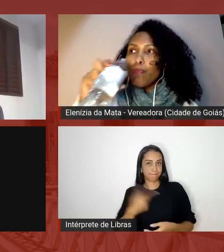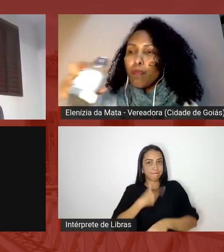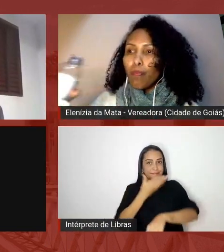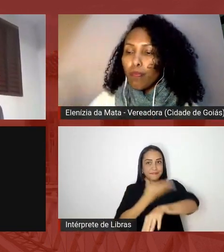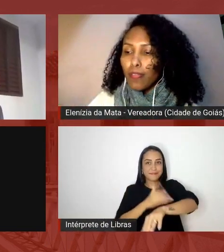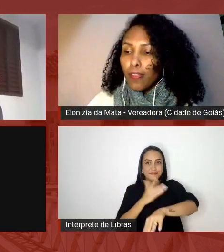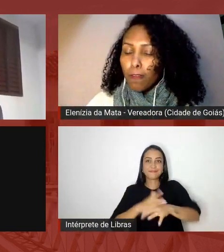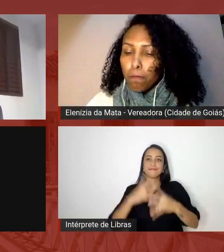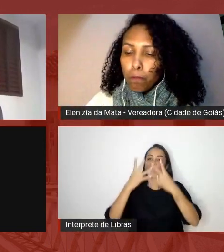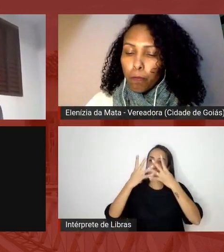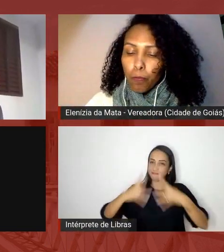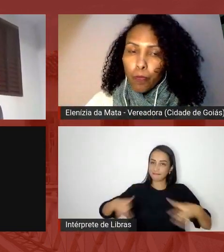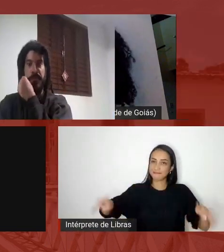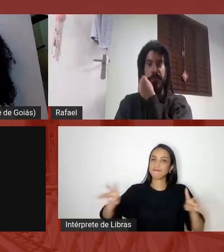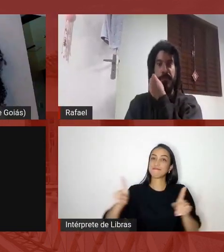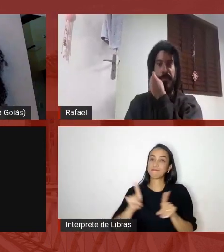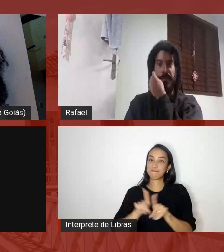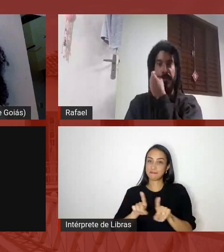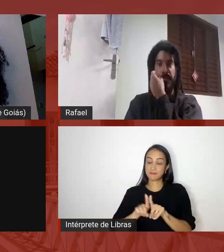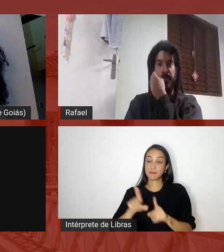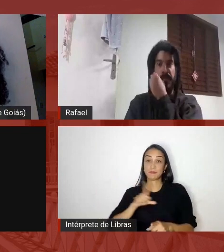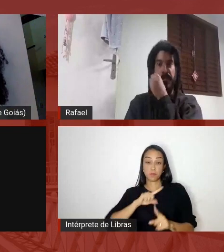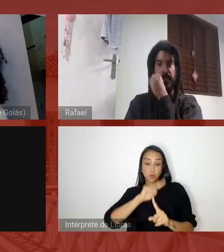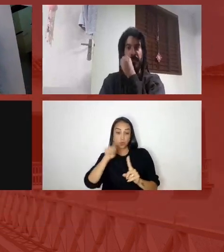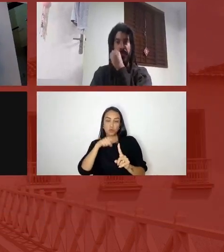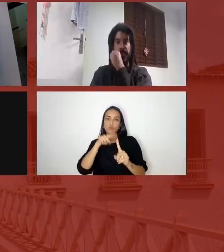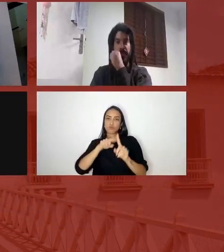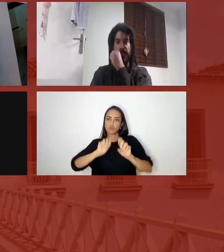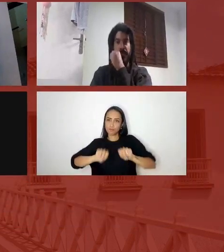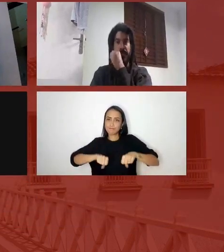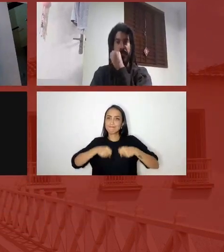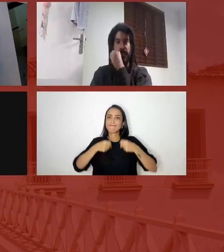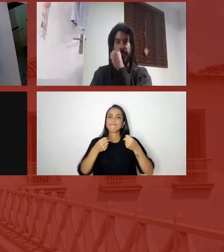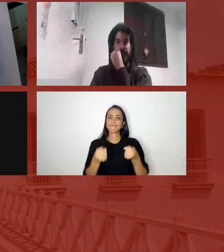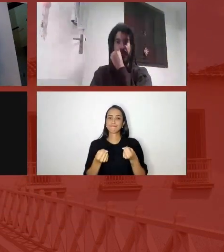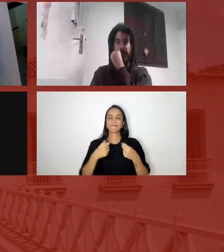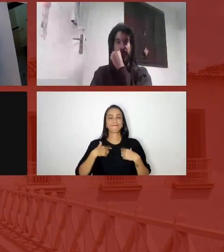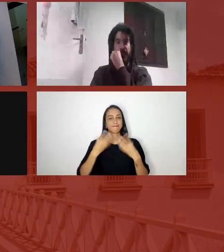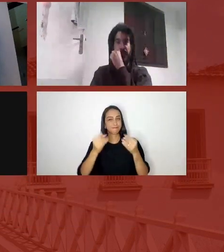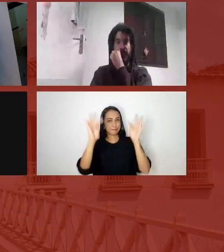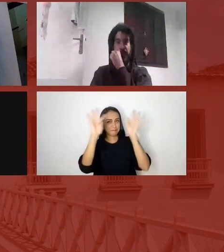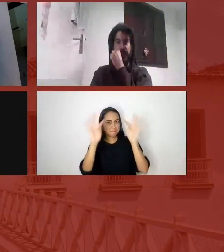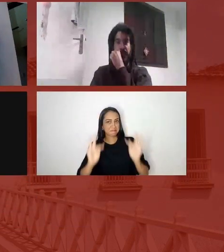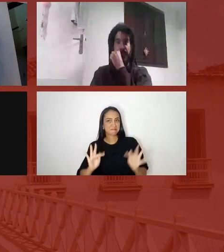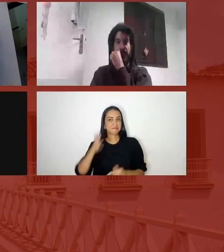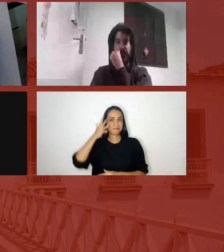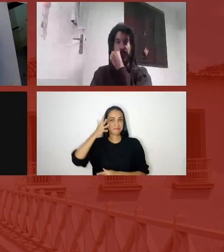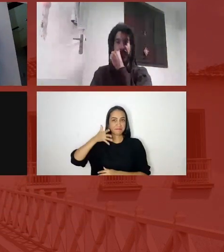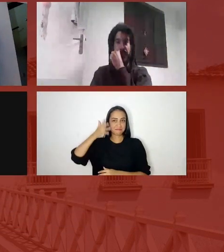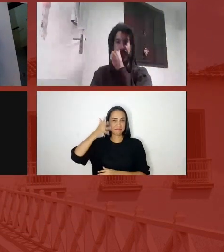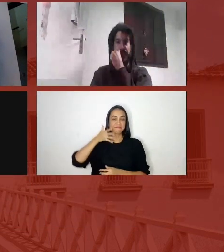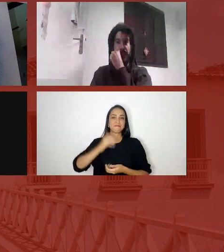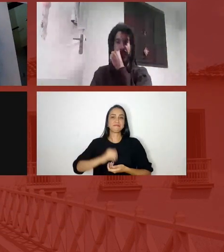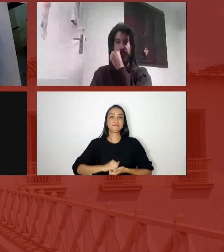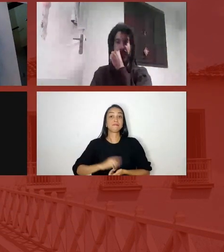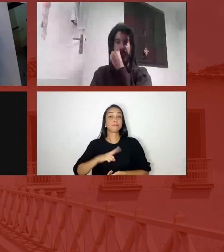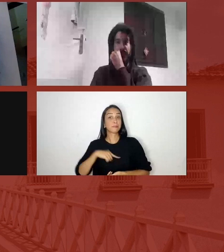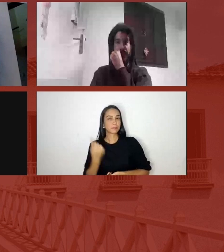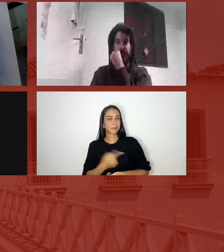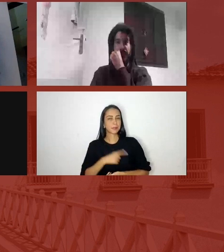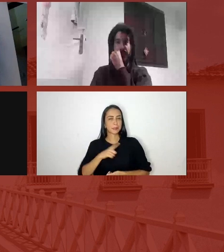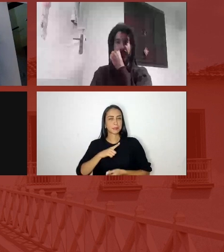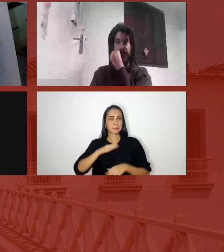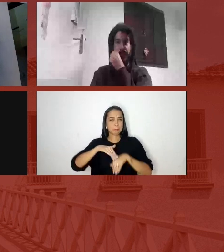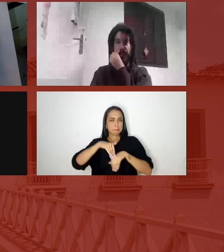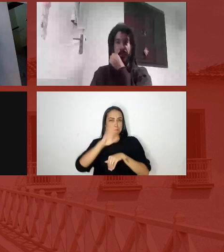também temos como objetivo fortalecer então muito feliz com a sua fala e a gente ainda vai ter mais um pouquinho com